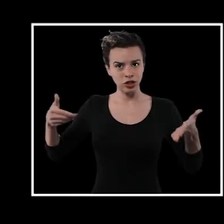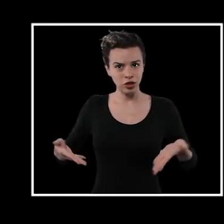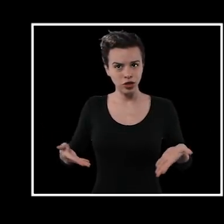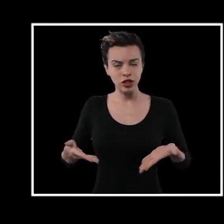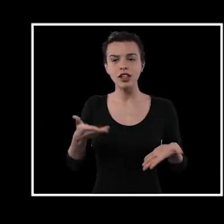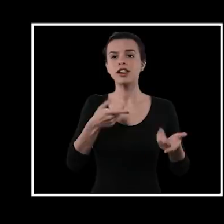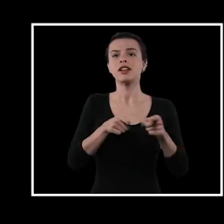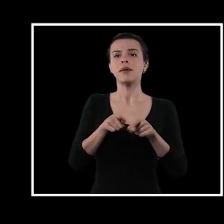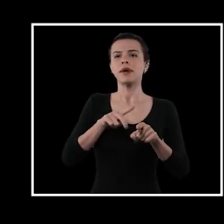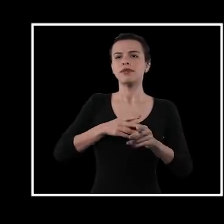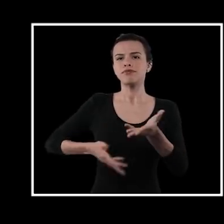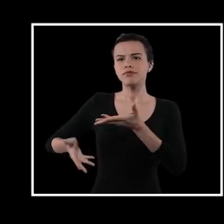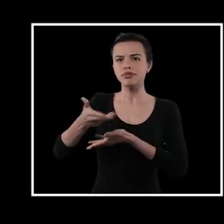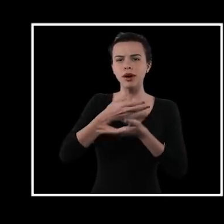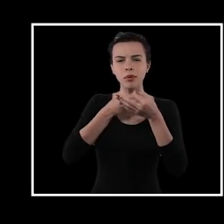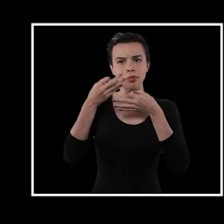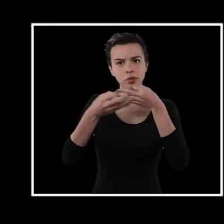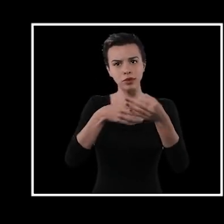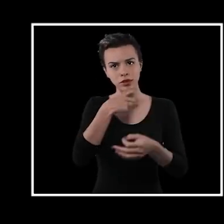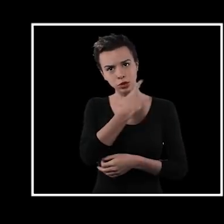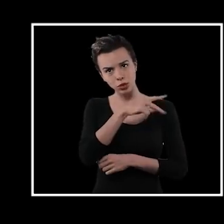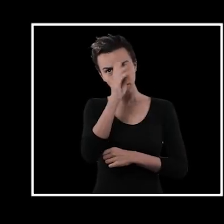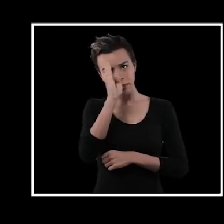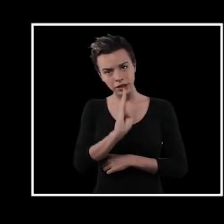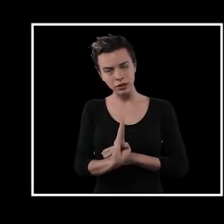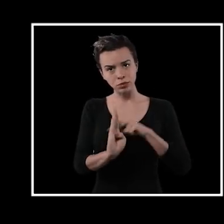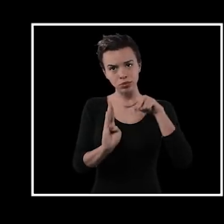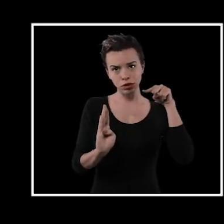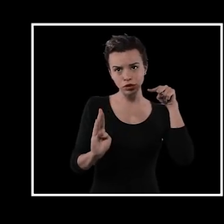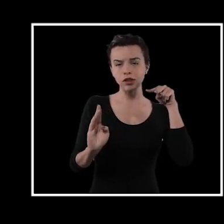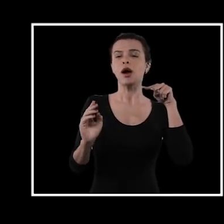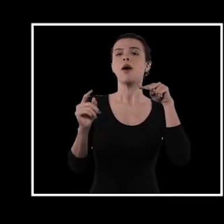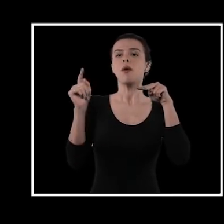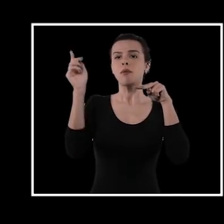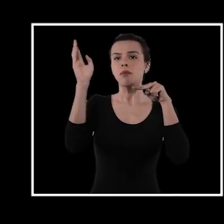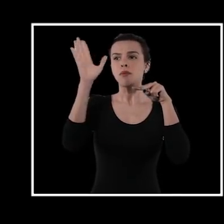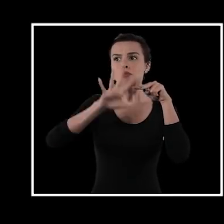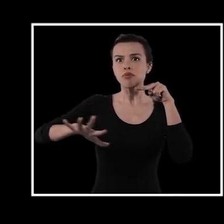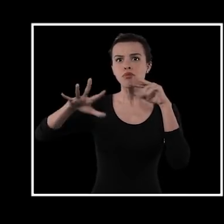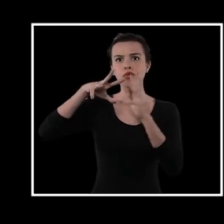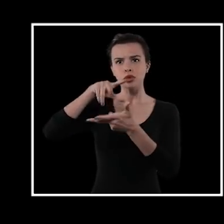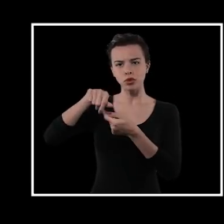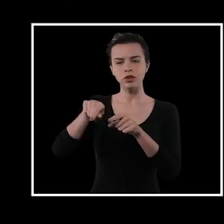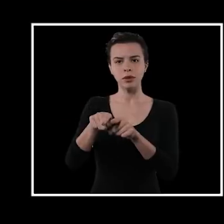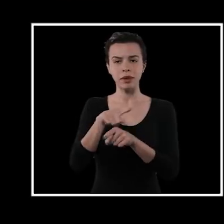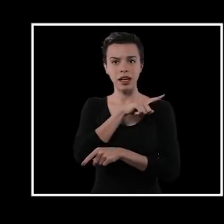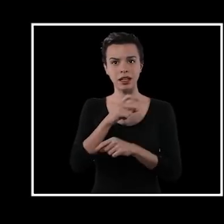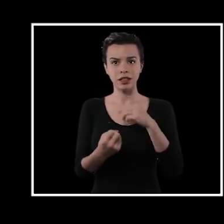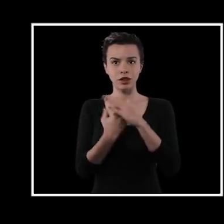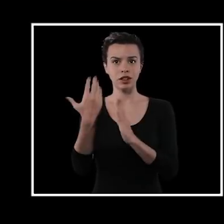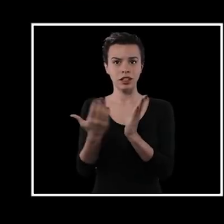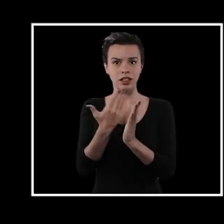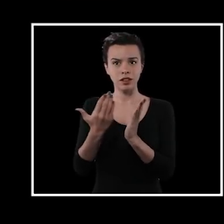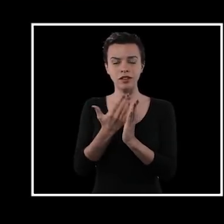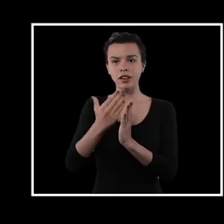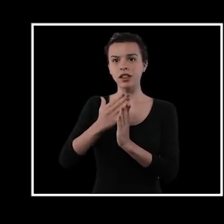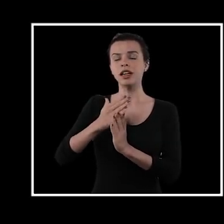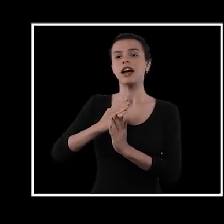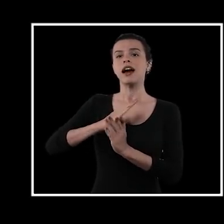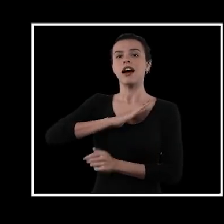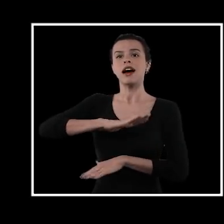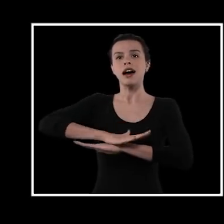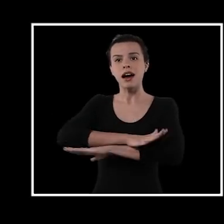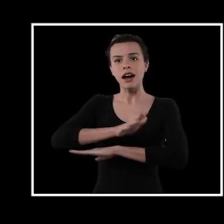pensamento e a sua visão crítica do Brasil e do mundo. Ele é autor do livro Racismo Estrutural e contribuiu para uma série de